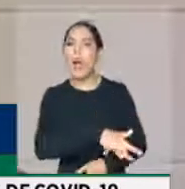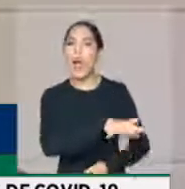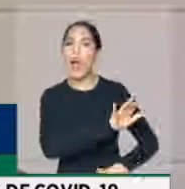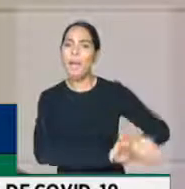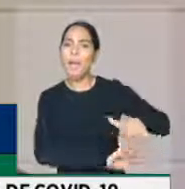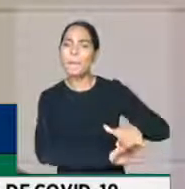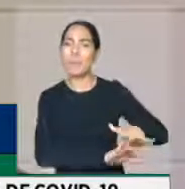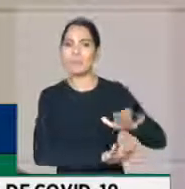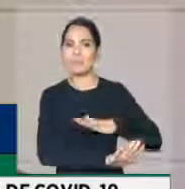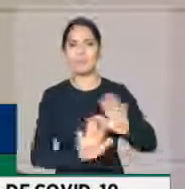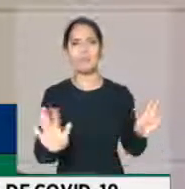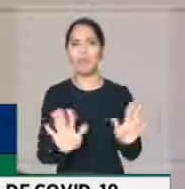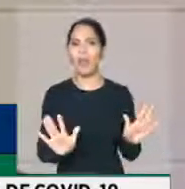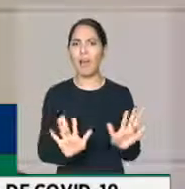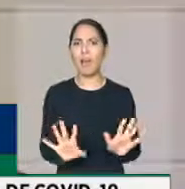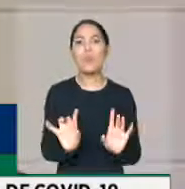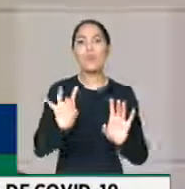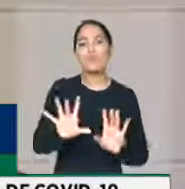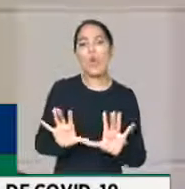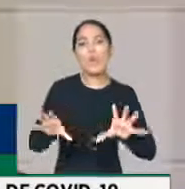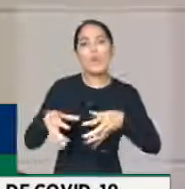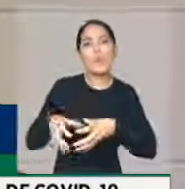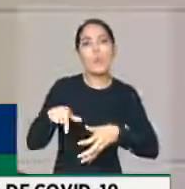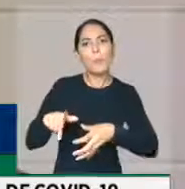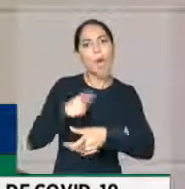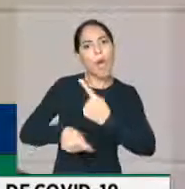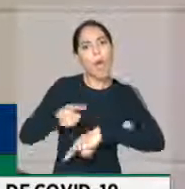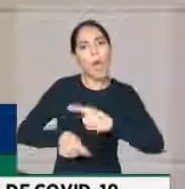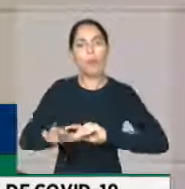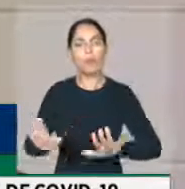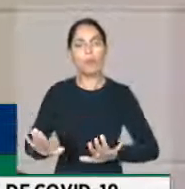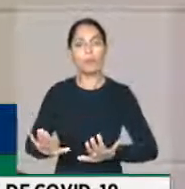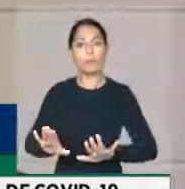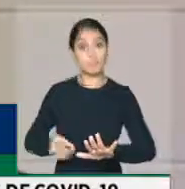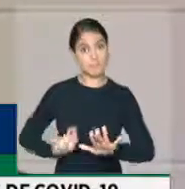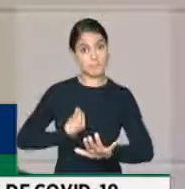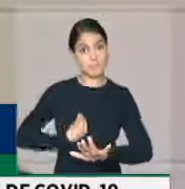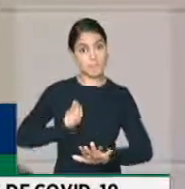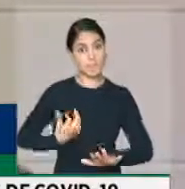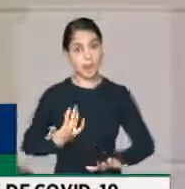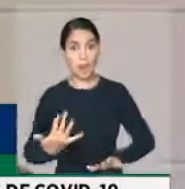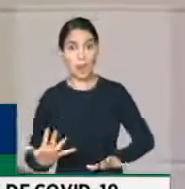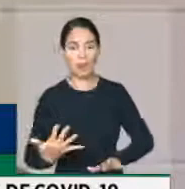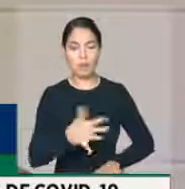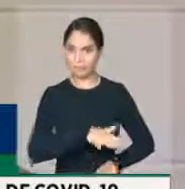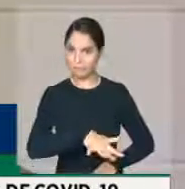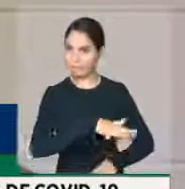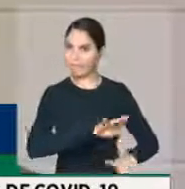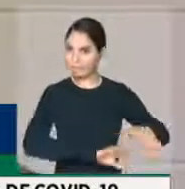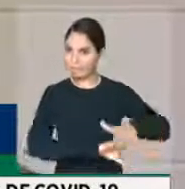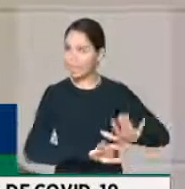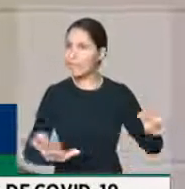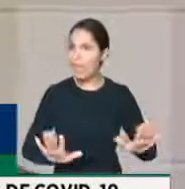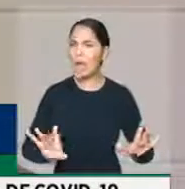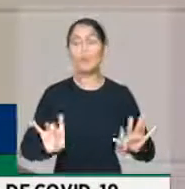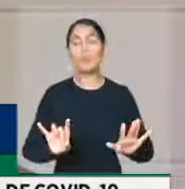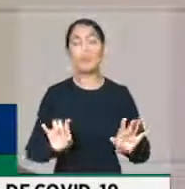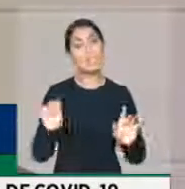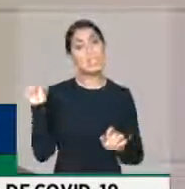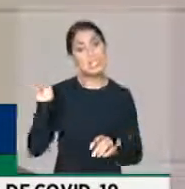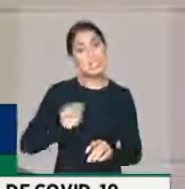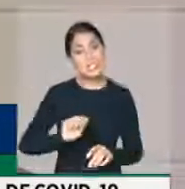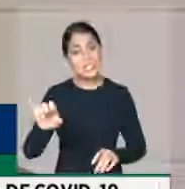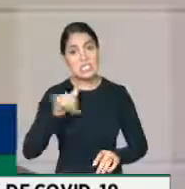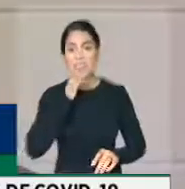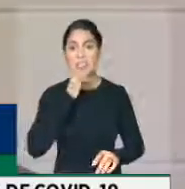ou de uma parte do sistema financeiro, que é importante para a sobrevivência dessas empresas. Seria muito bom se